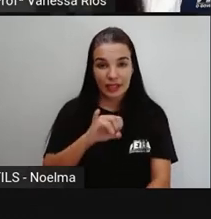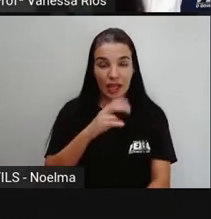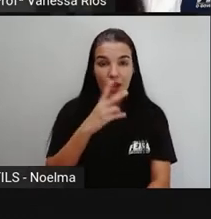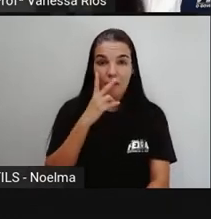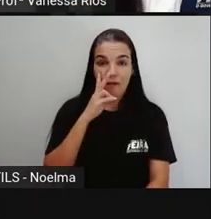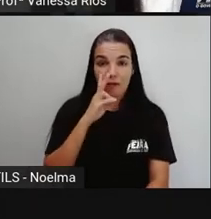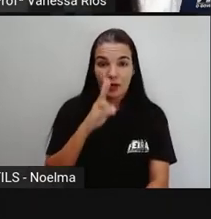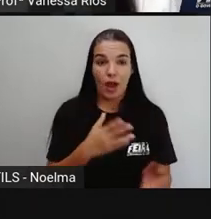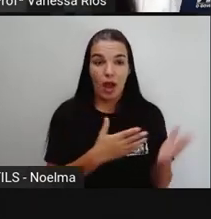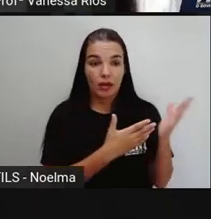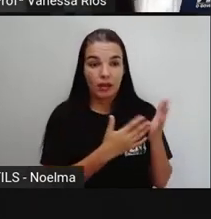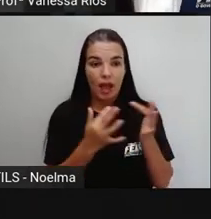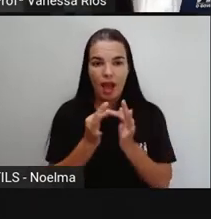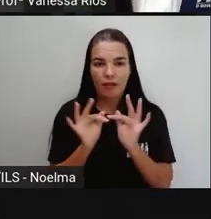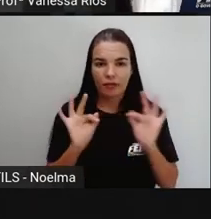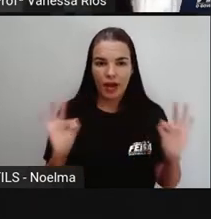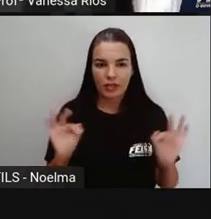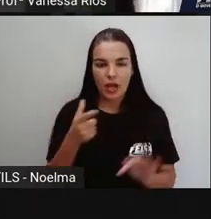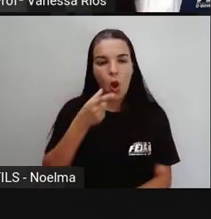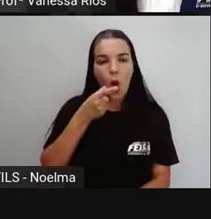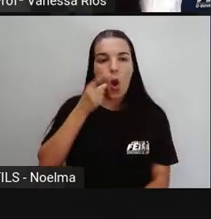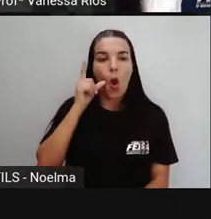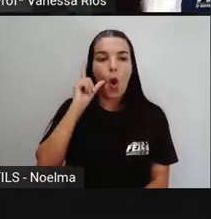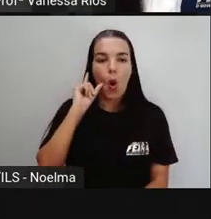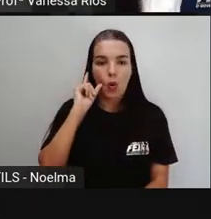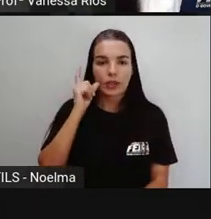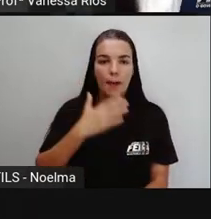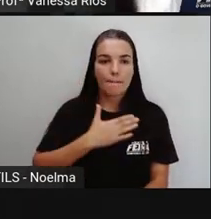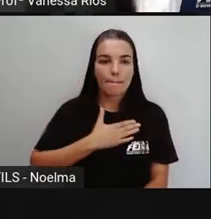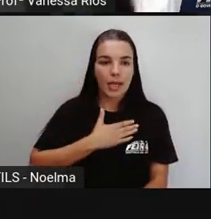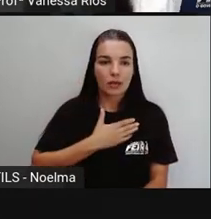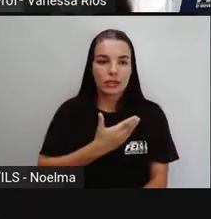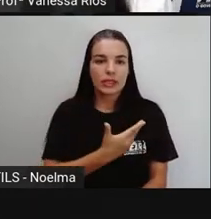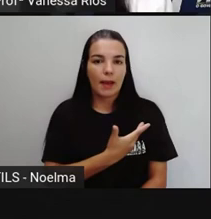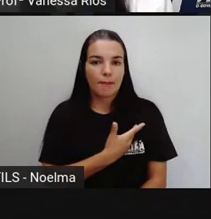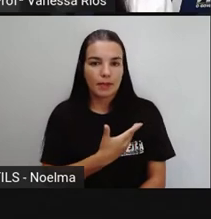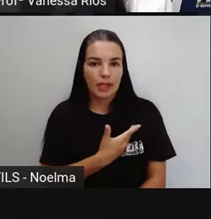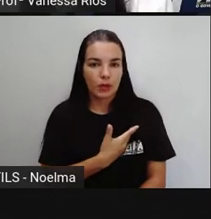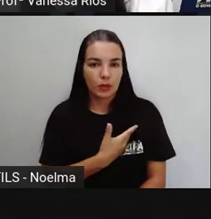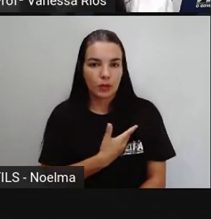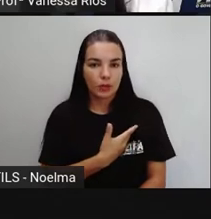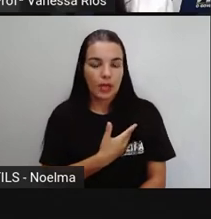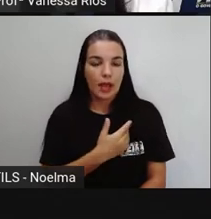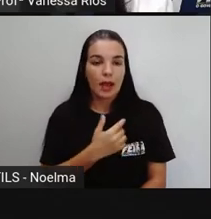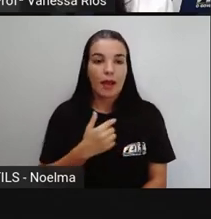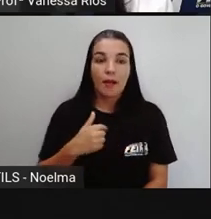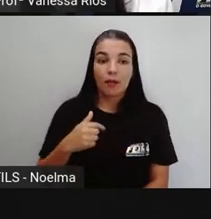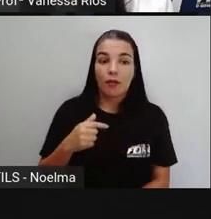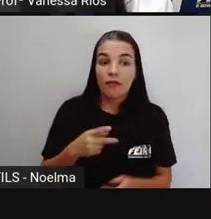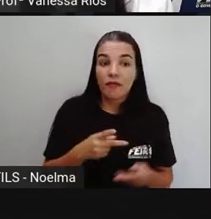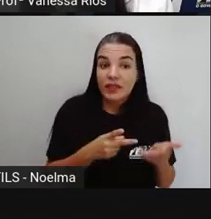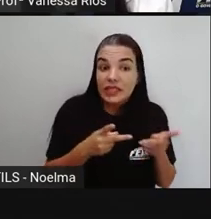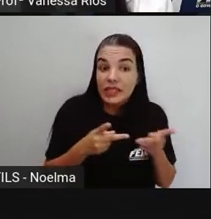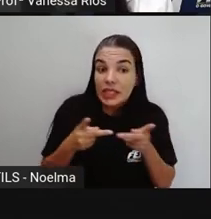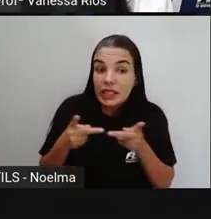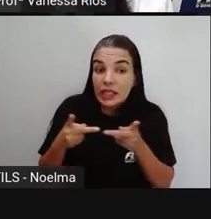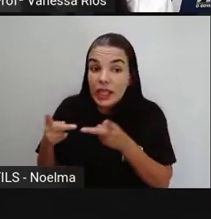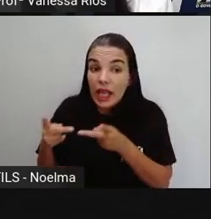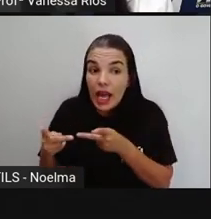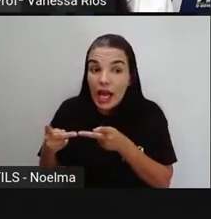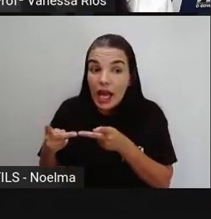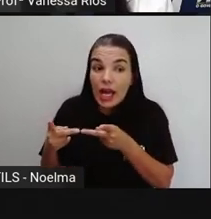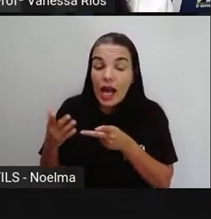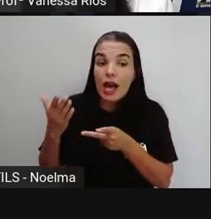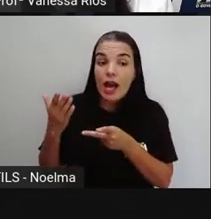passado. Então, a gente precisa observar. Visitaram ou visitarão... Olha só, a